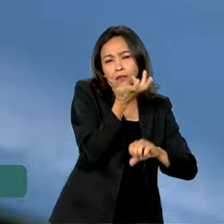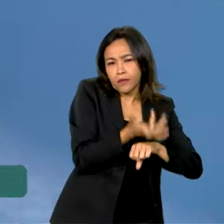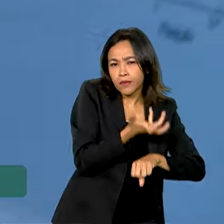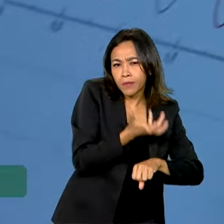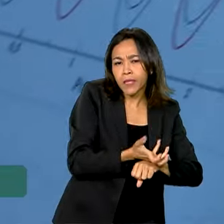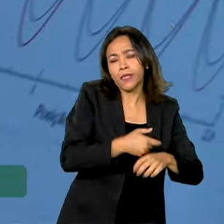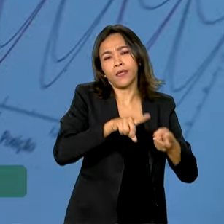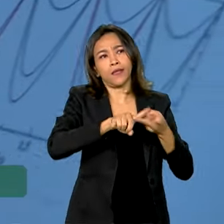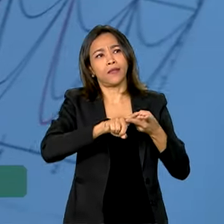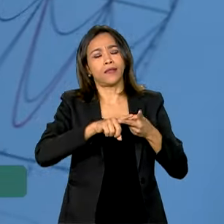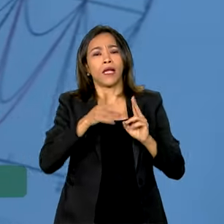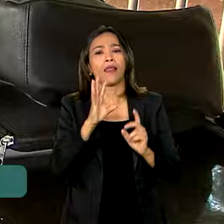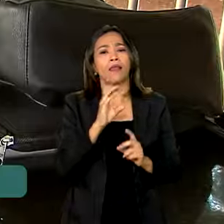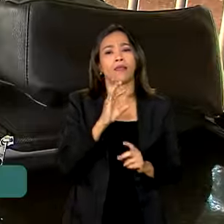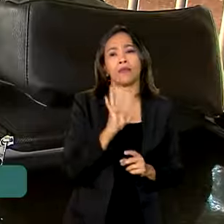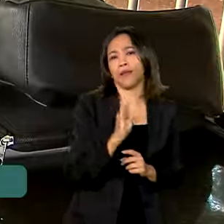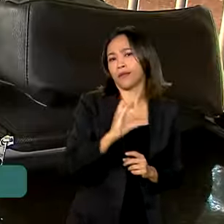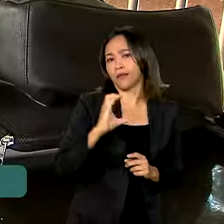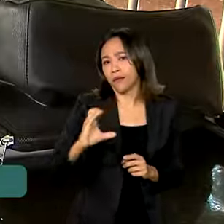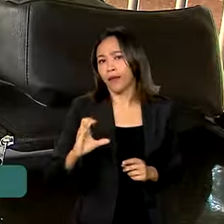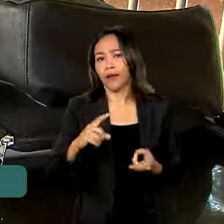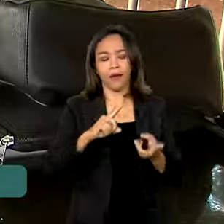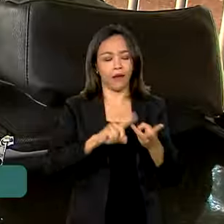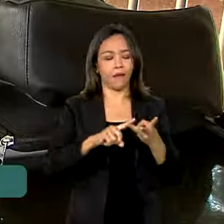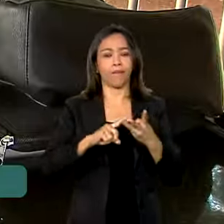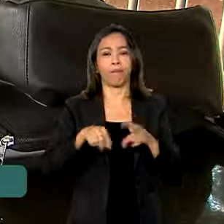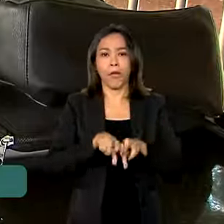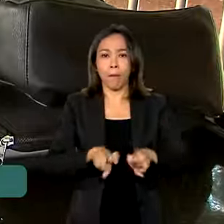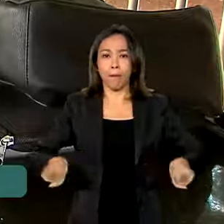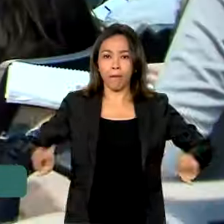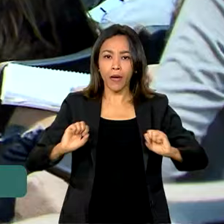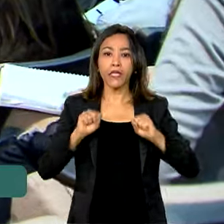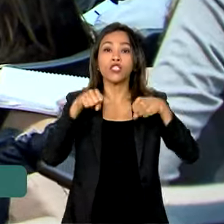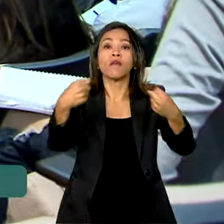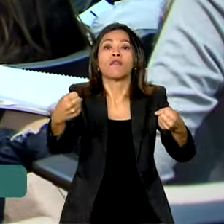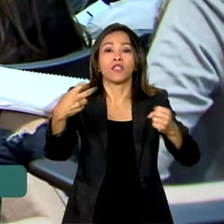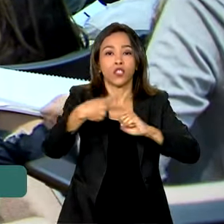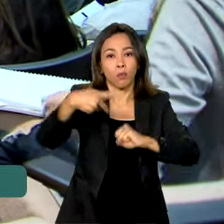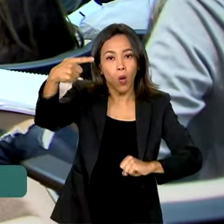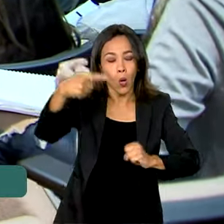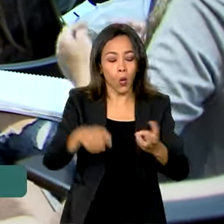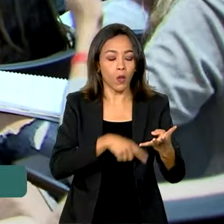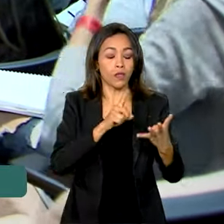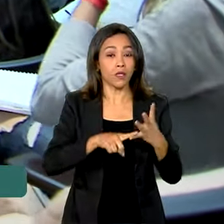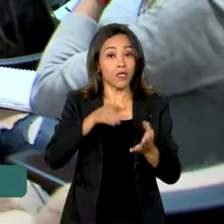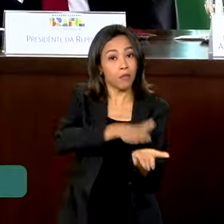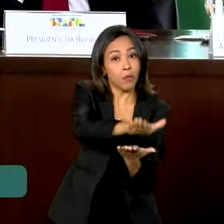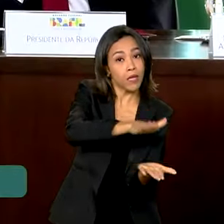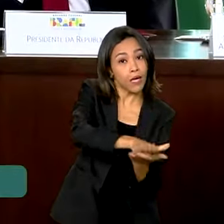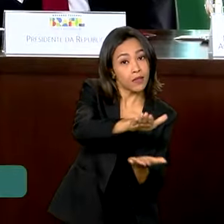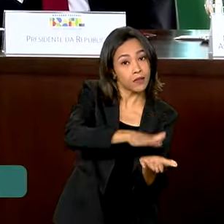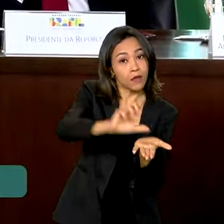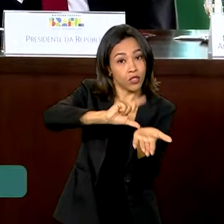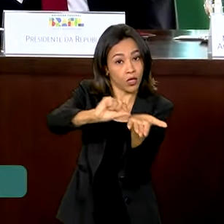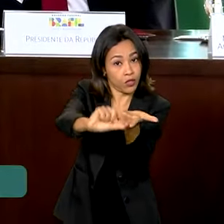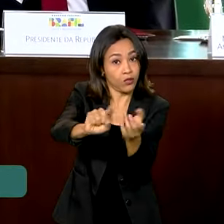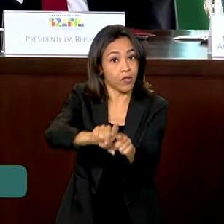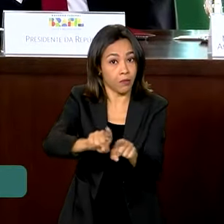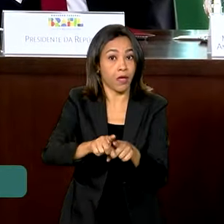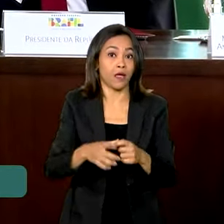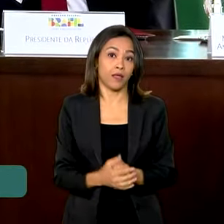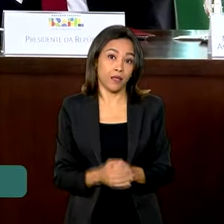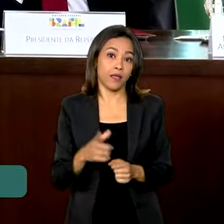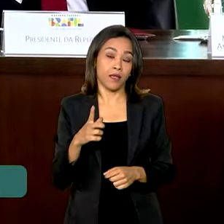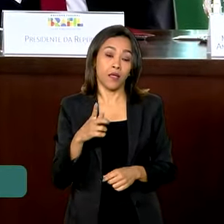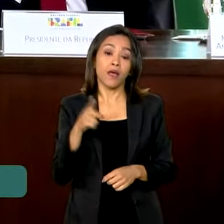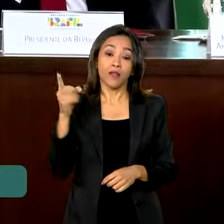trabalhos finais, como TCC, bancas de defesa de pós-graduação e publicação de artigos. E a gente sabe que muitas